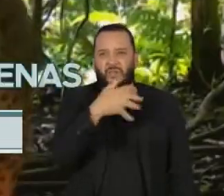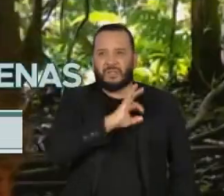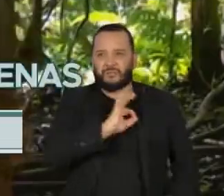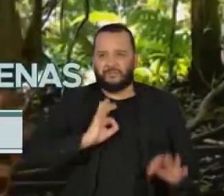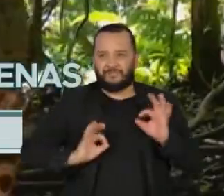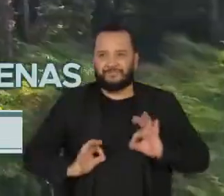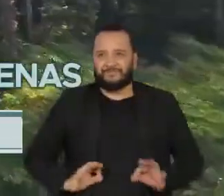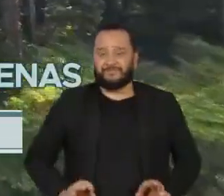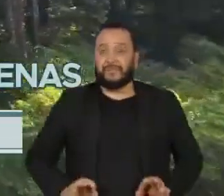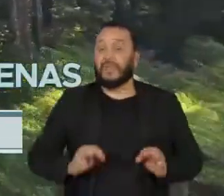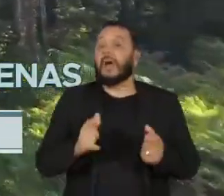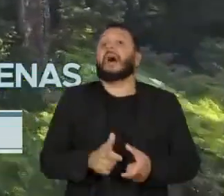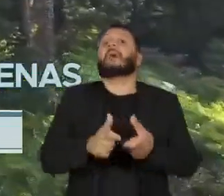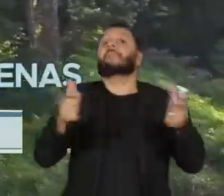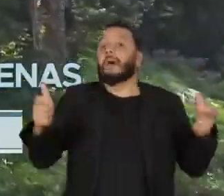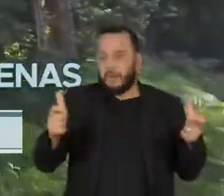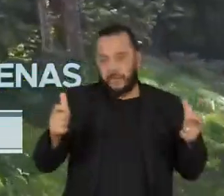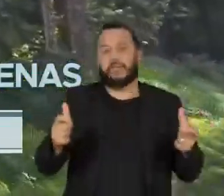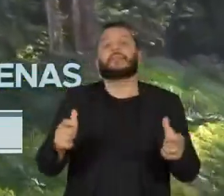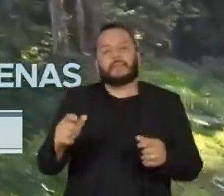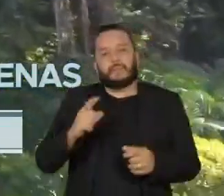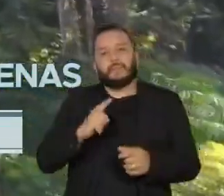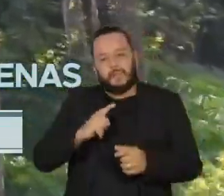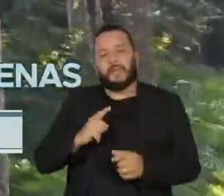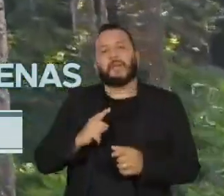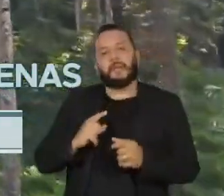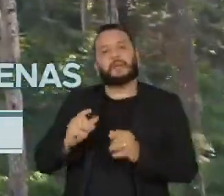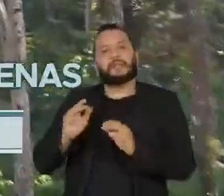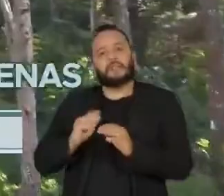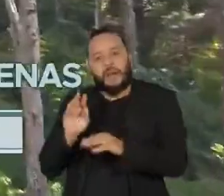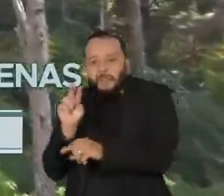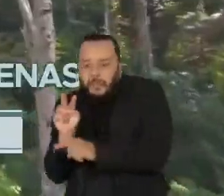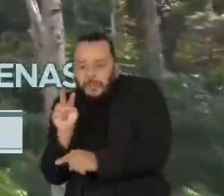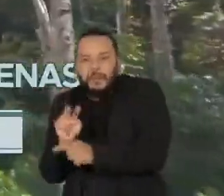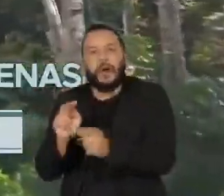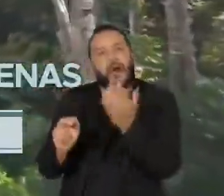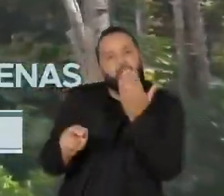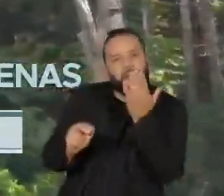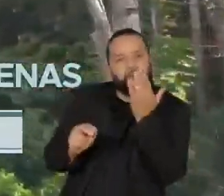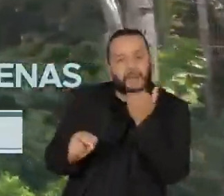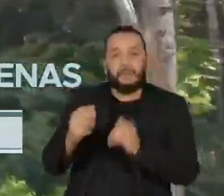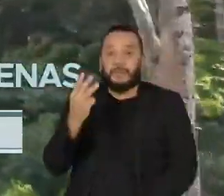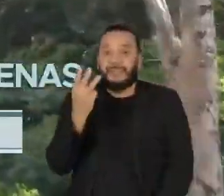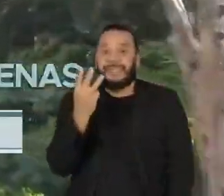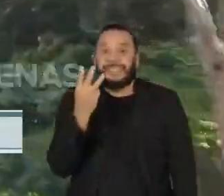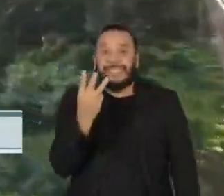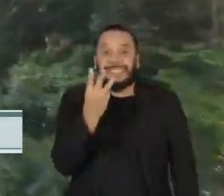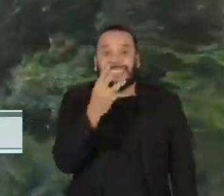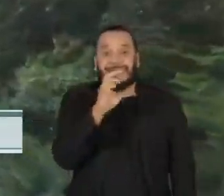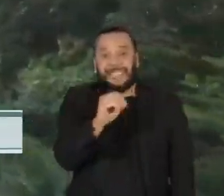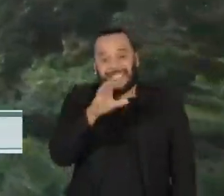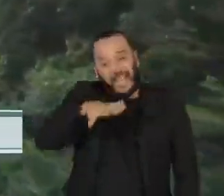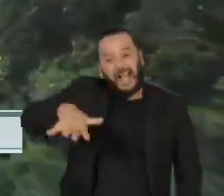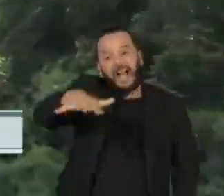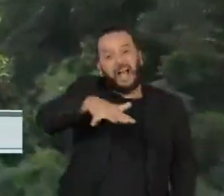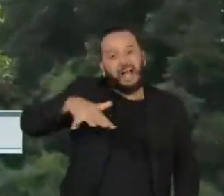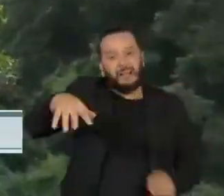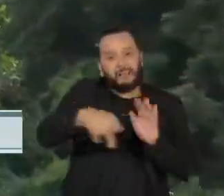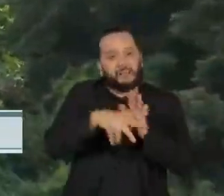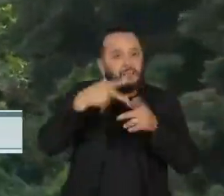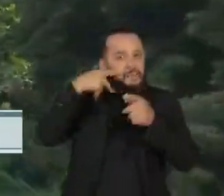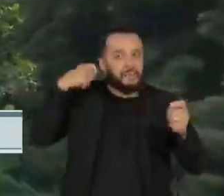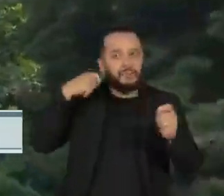a maioria delas encontra abrigo e alimento em 330 reservas indígenas. A conclusão